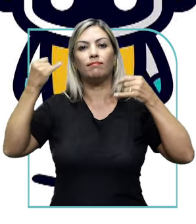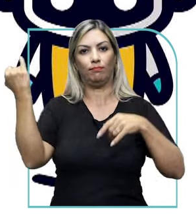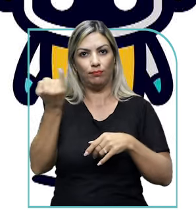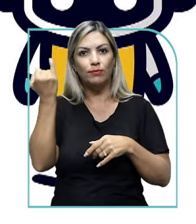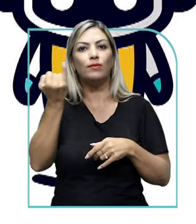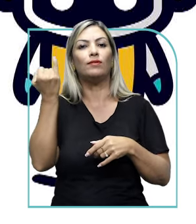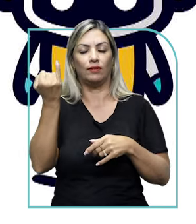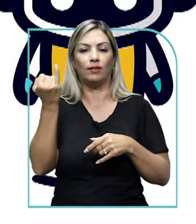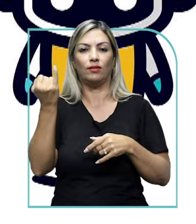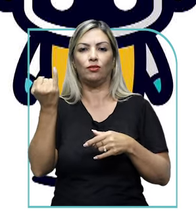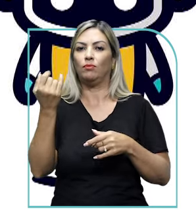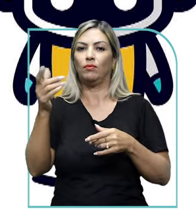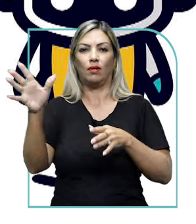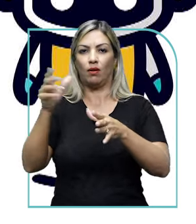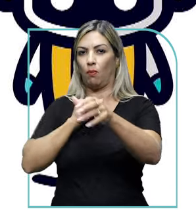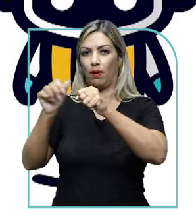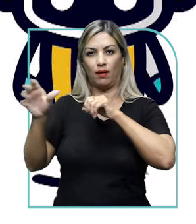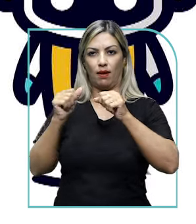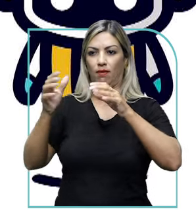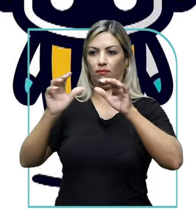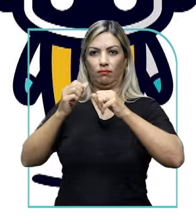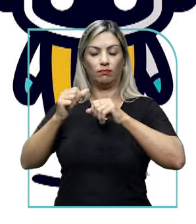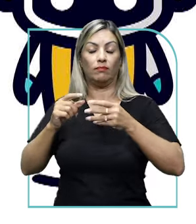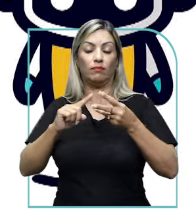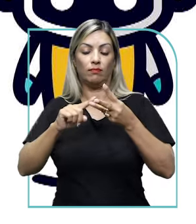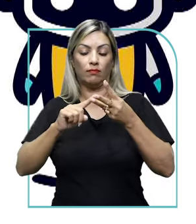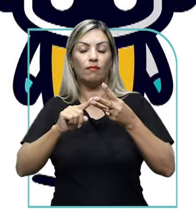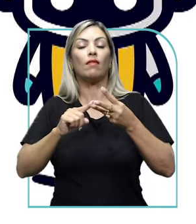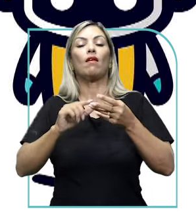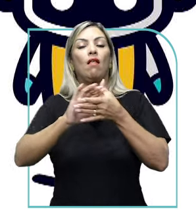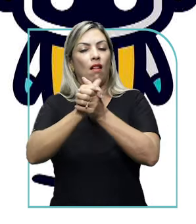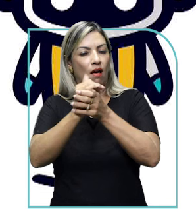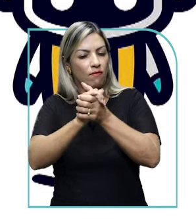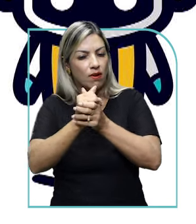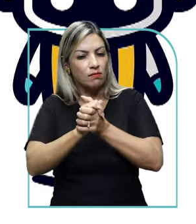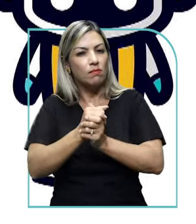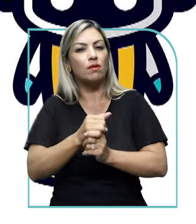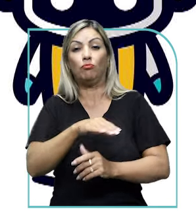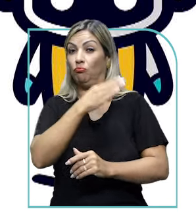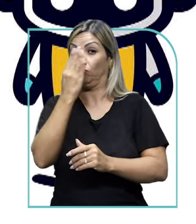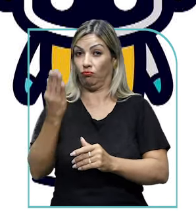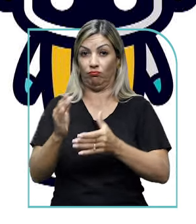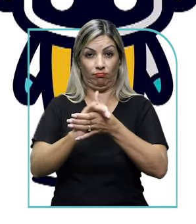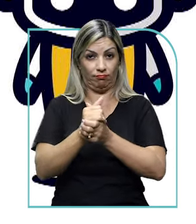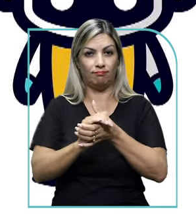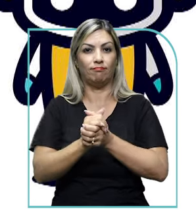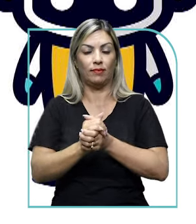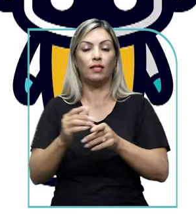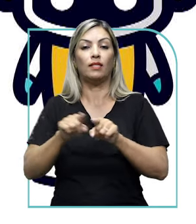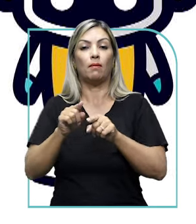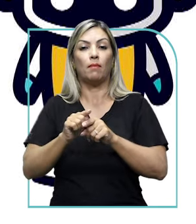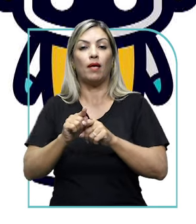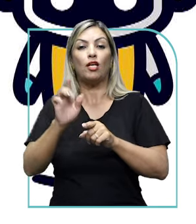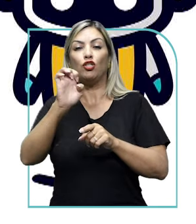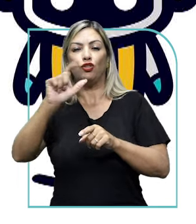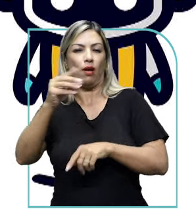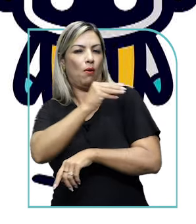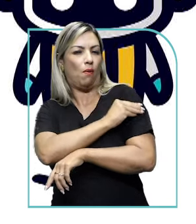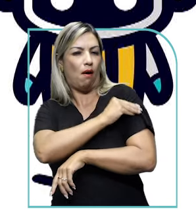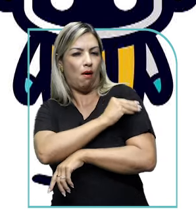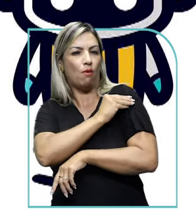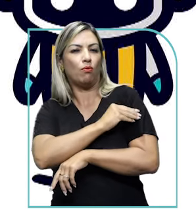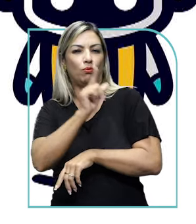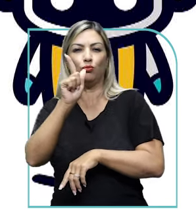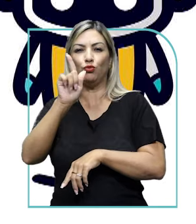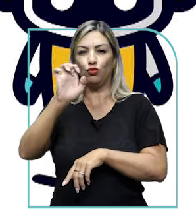que podem conter o vírus, higiene das mãos, lavar frequentemente e o uso de álcool em gel para eliminar os